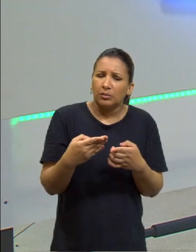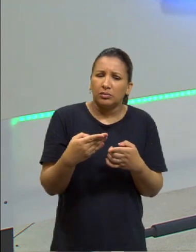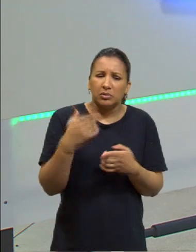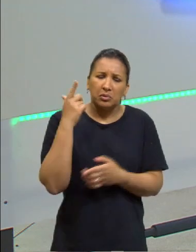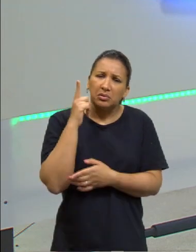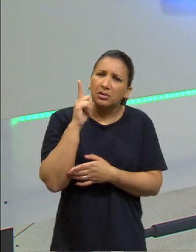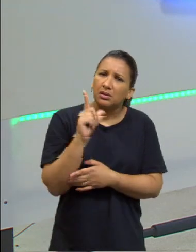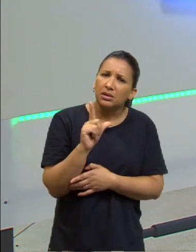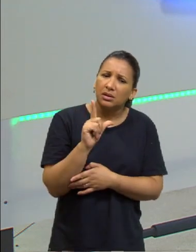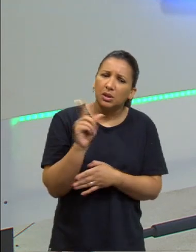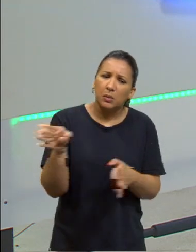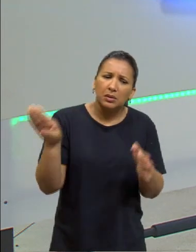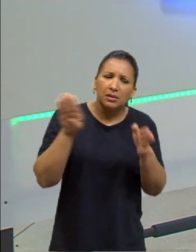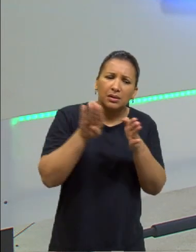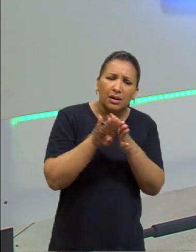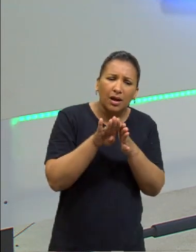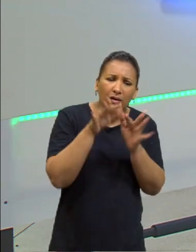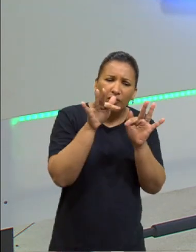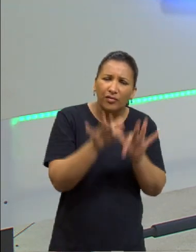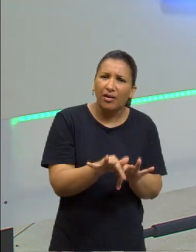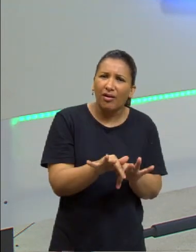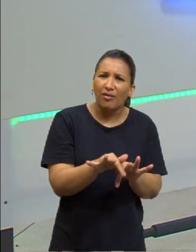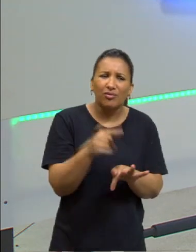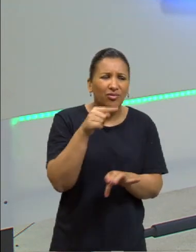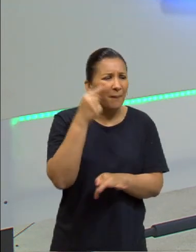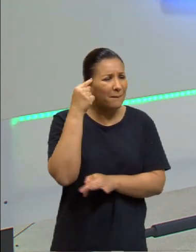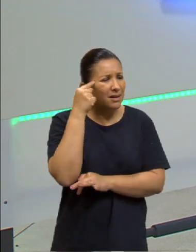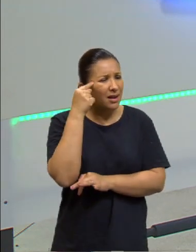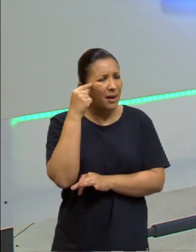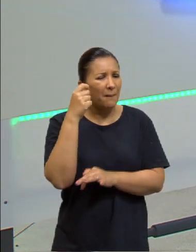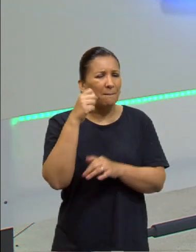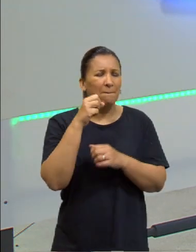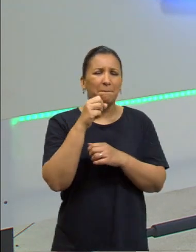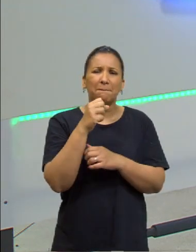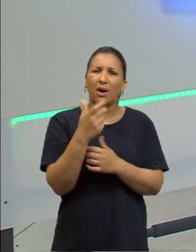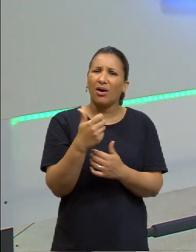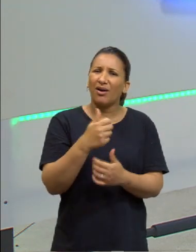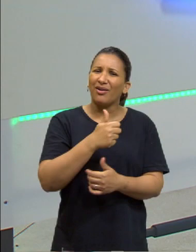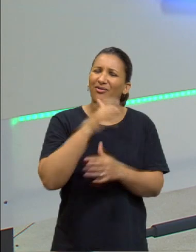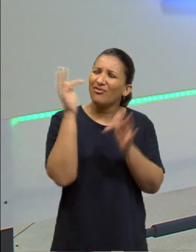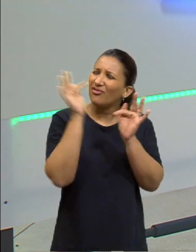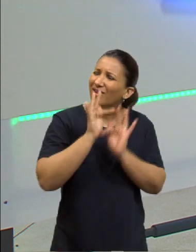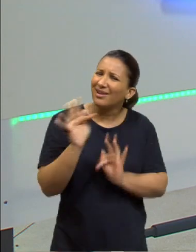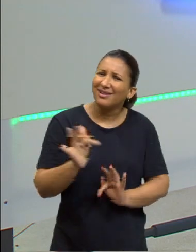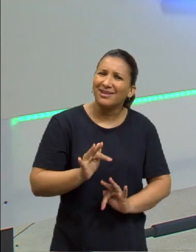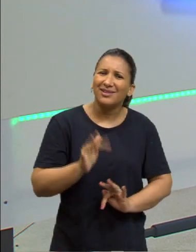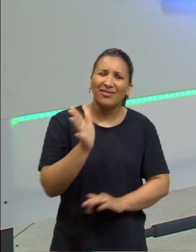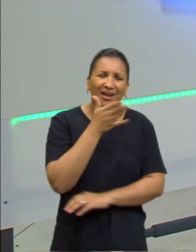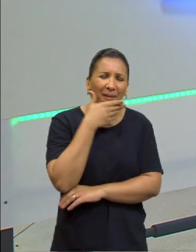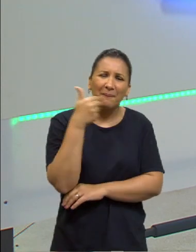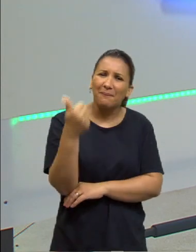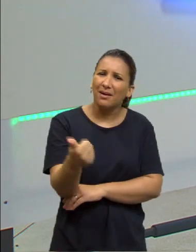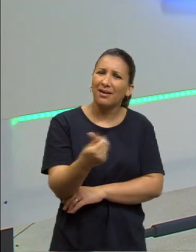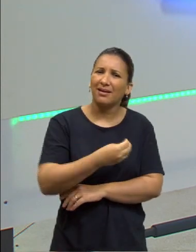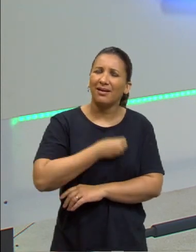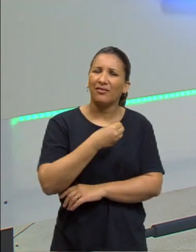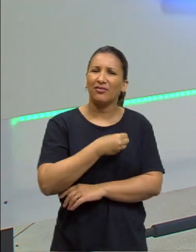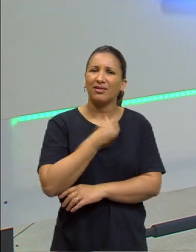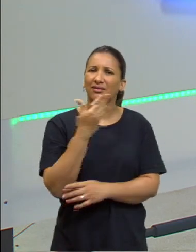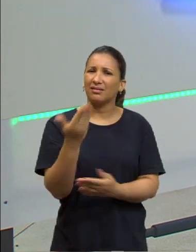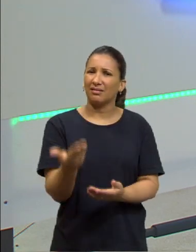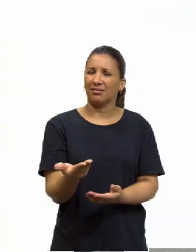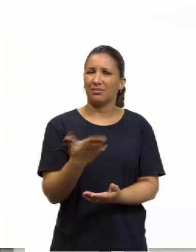e correta, quando você chegar lá, no final, você vai dizer, pô, fui feliz, eu sou feliz e valeu a pena a vida que eu vivi.